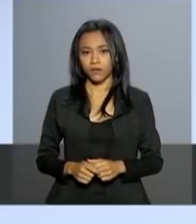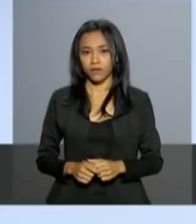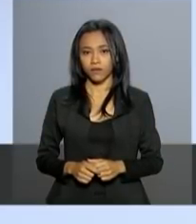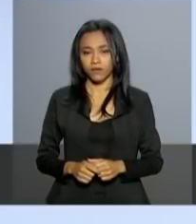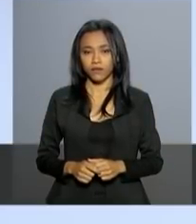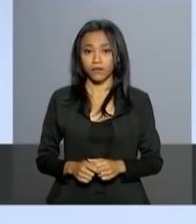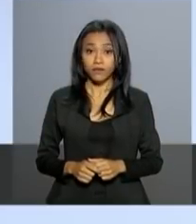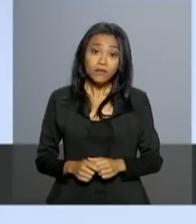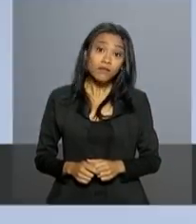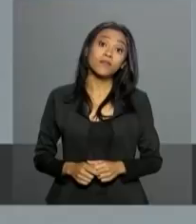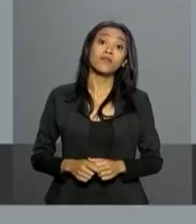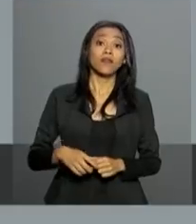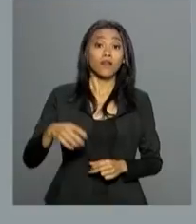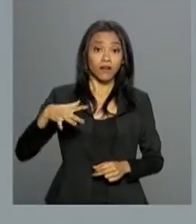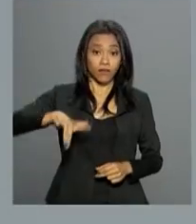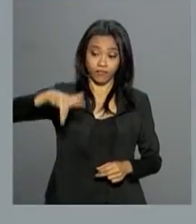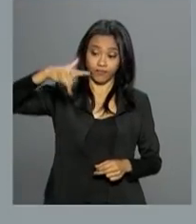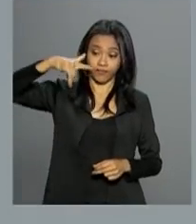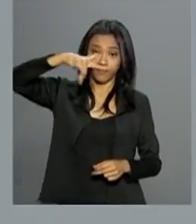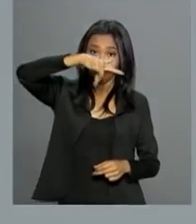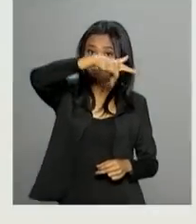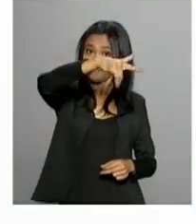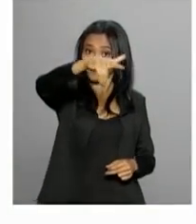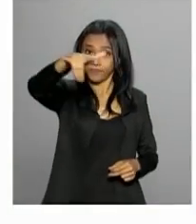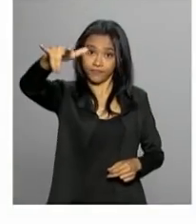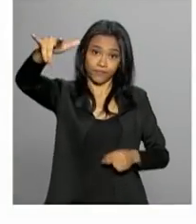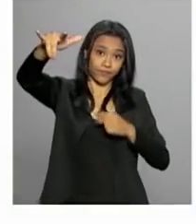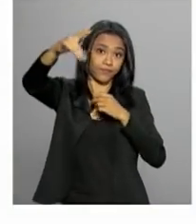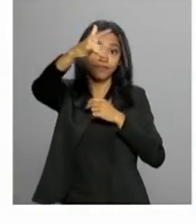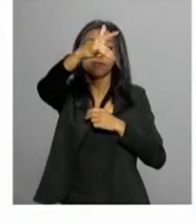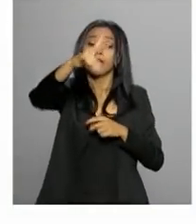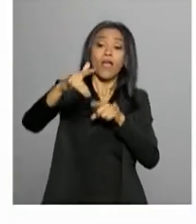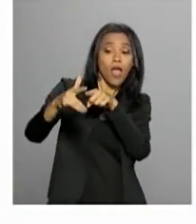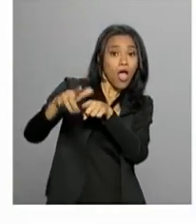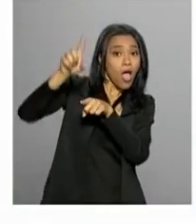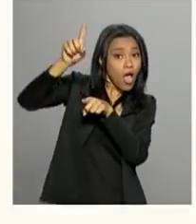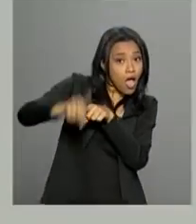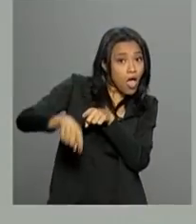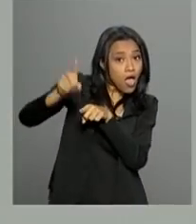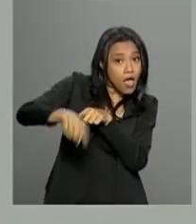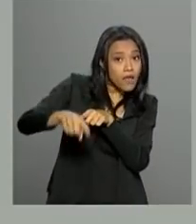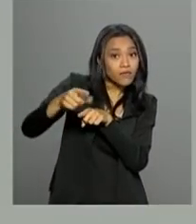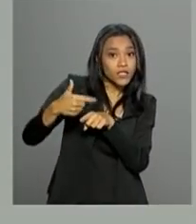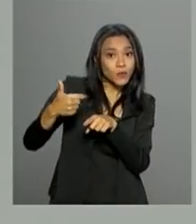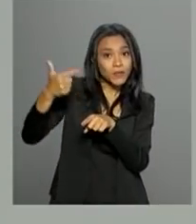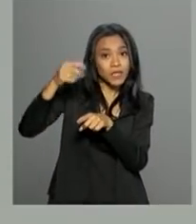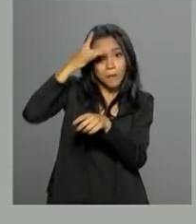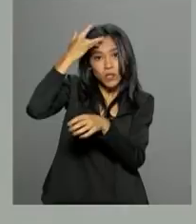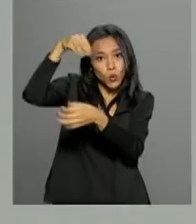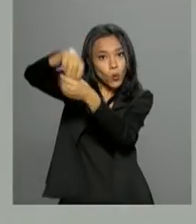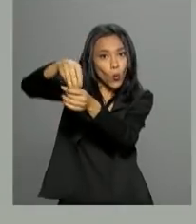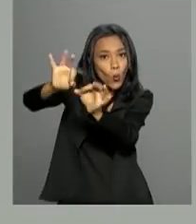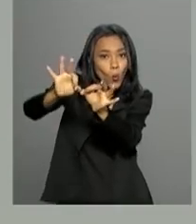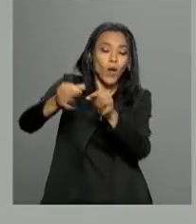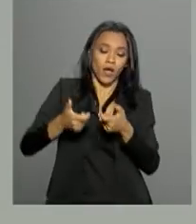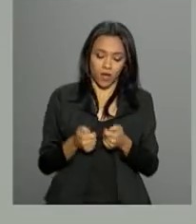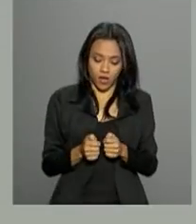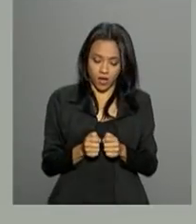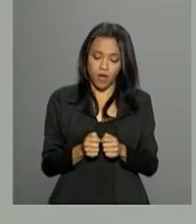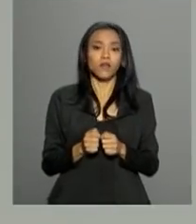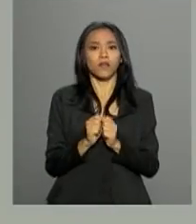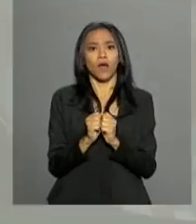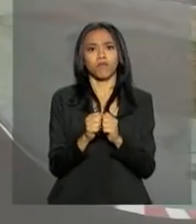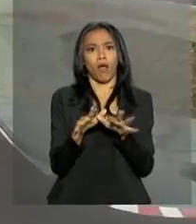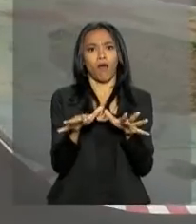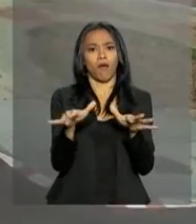Eles estão por aí. Os drones, que são aeronaves não tripuladas, estão se multiplicando no Brasil.